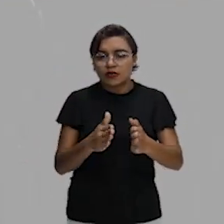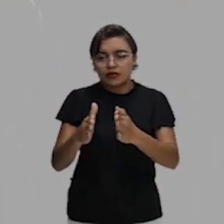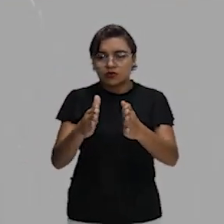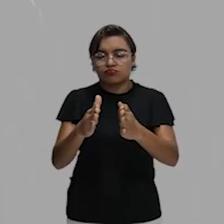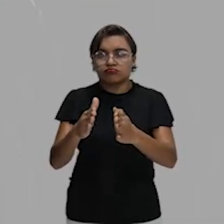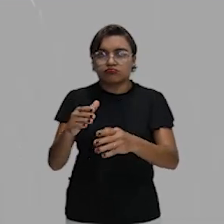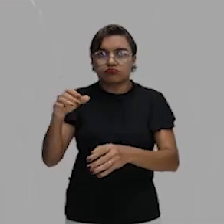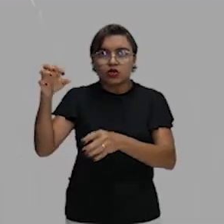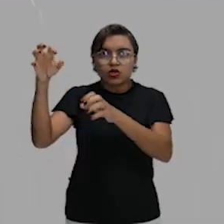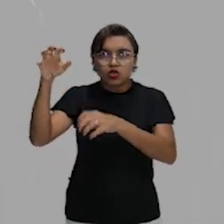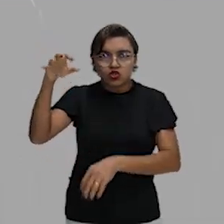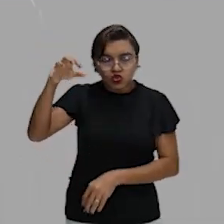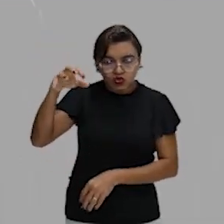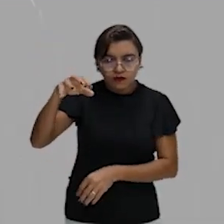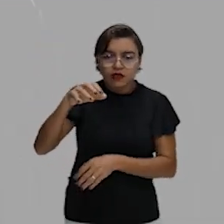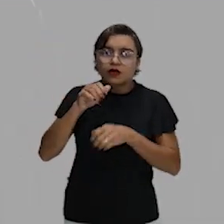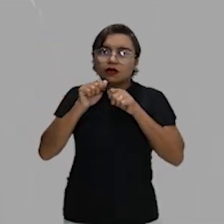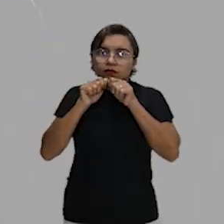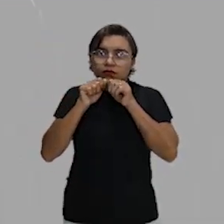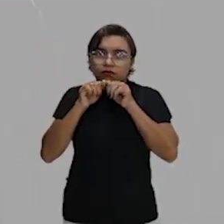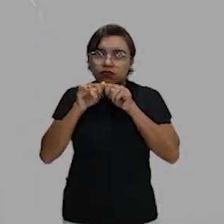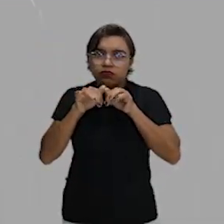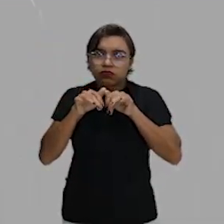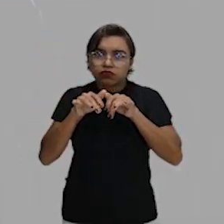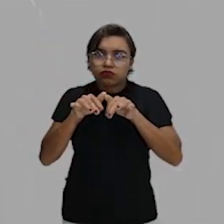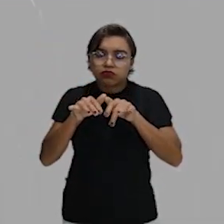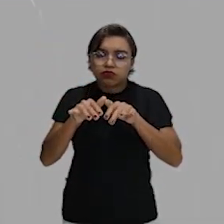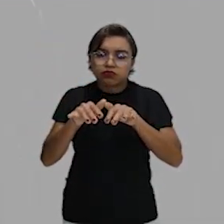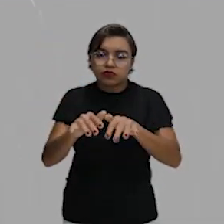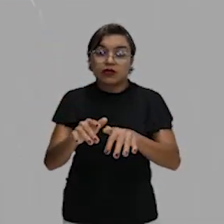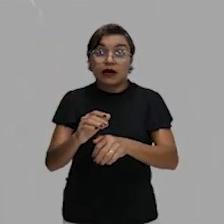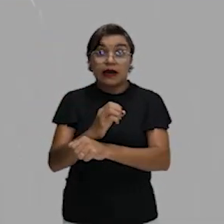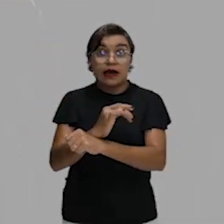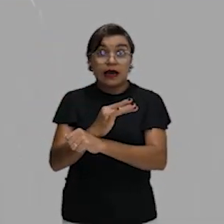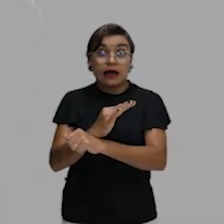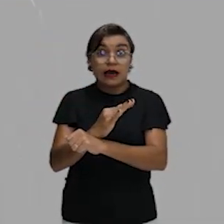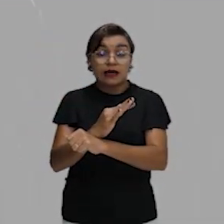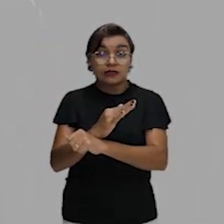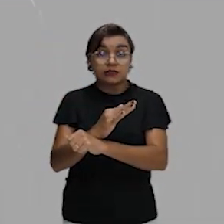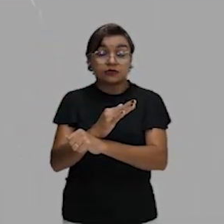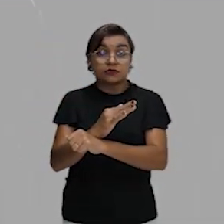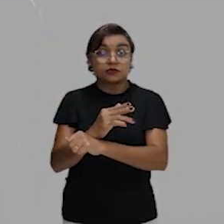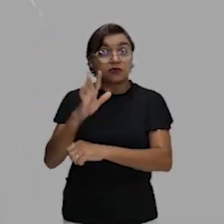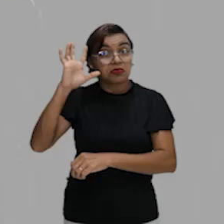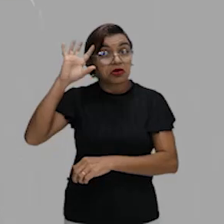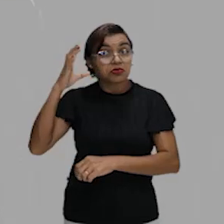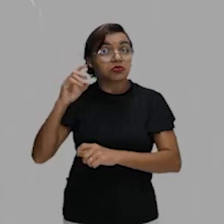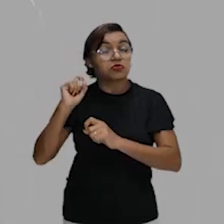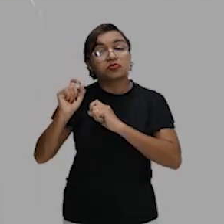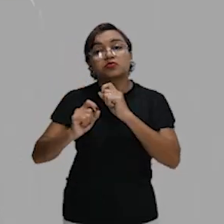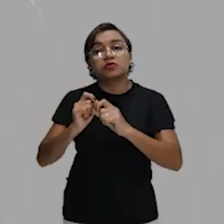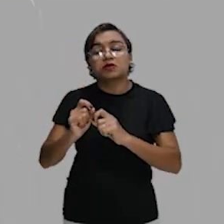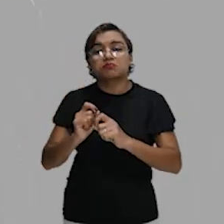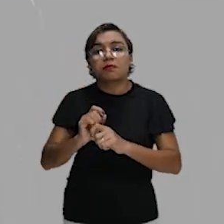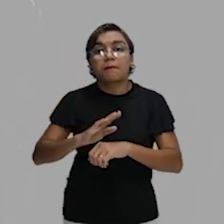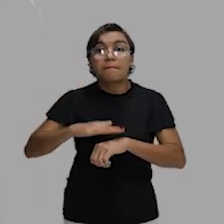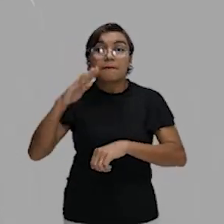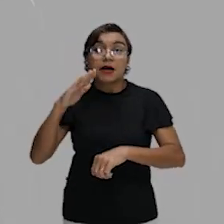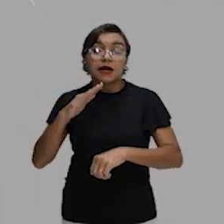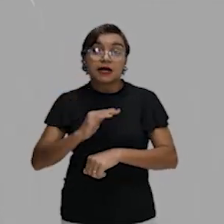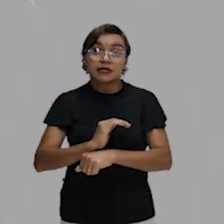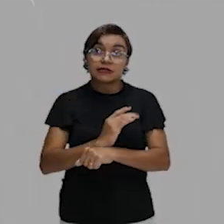água, tende a tornar a água desse lago, por exemplo, aqui, mais ácido. E o resultado? Maior a acidez,